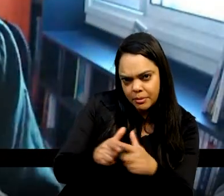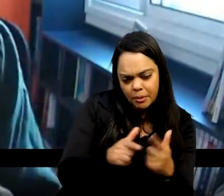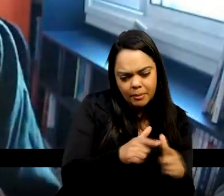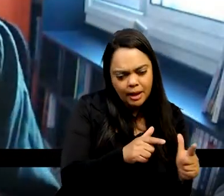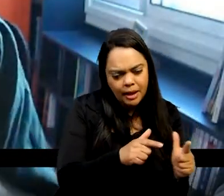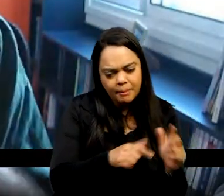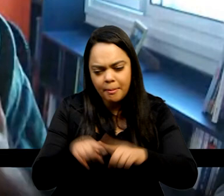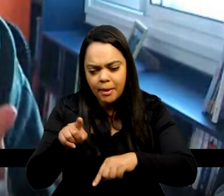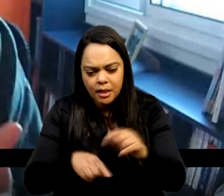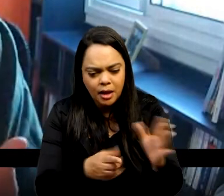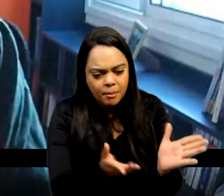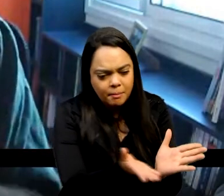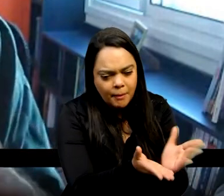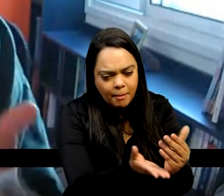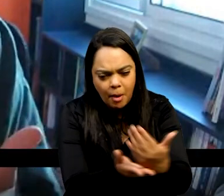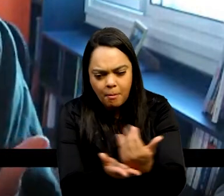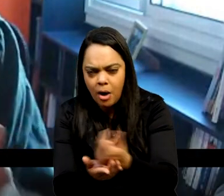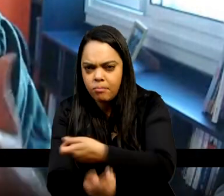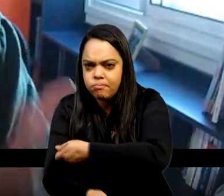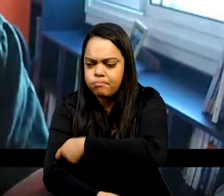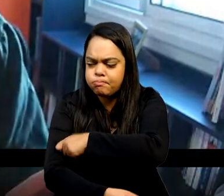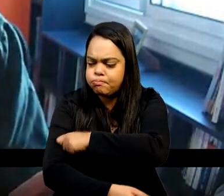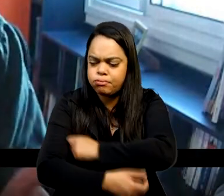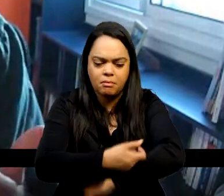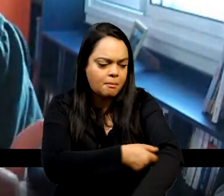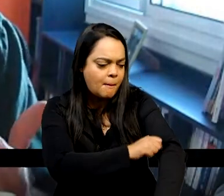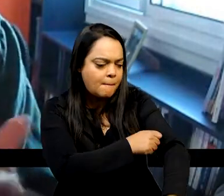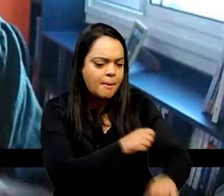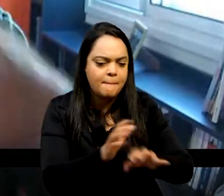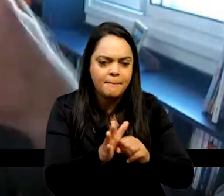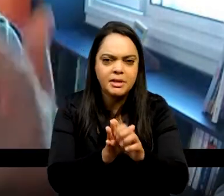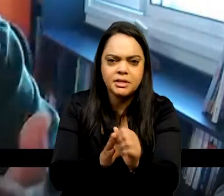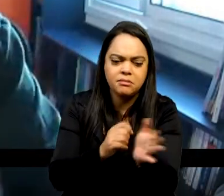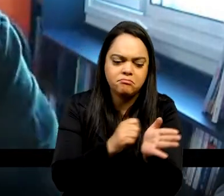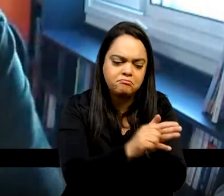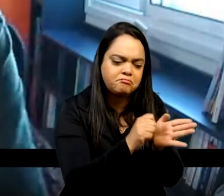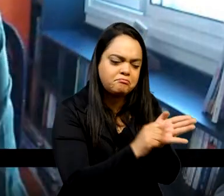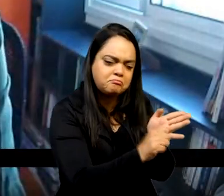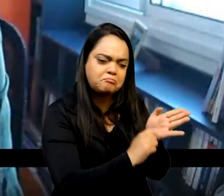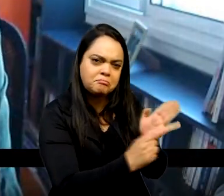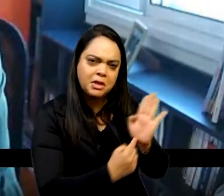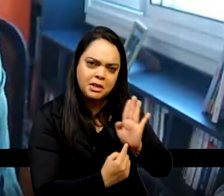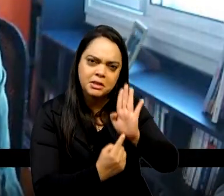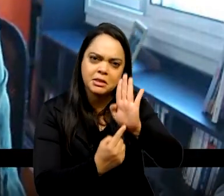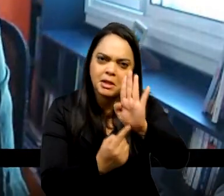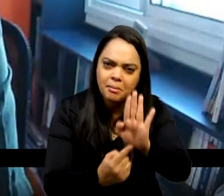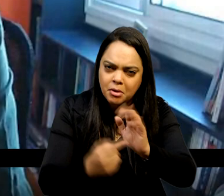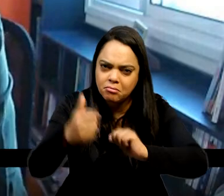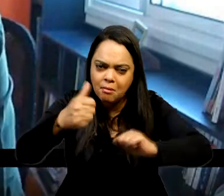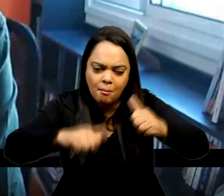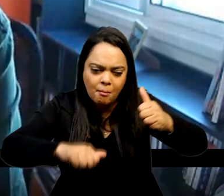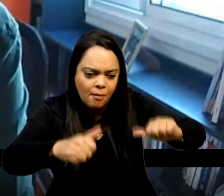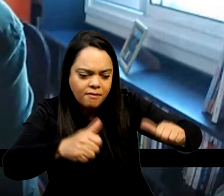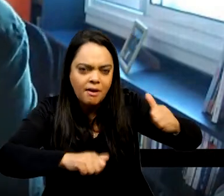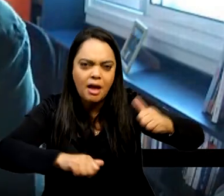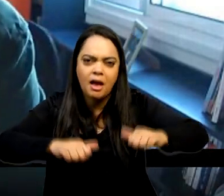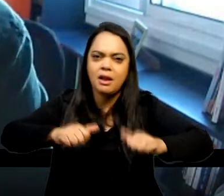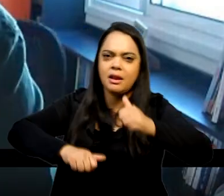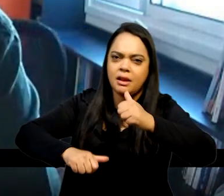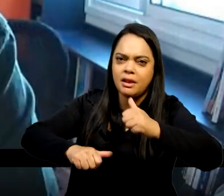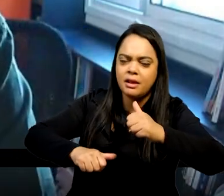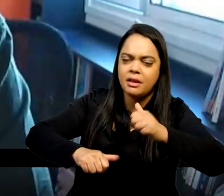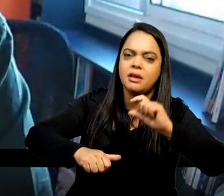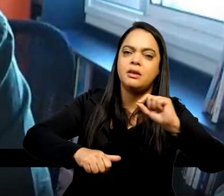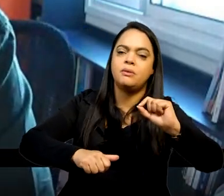arregaça as mangas, pesquisa, escreve, demonstra, submete aquilo à avaliação dos pares, e os pares dizem,